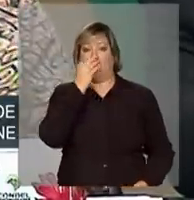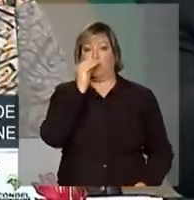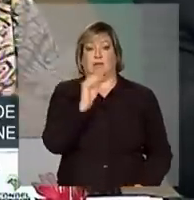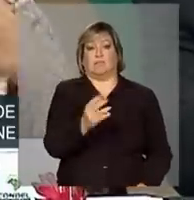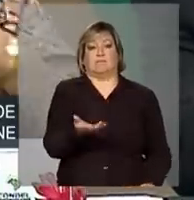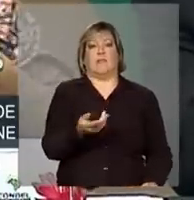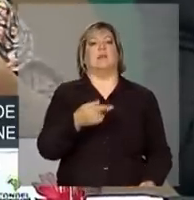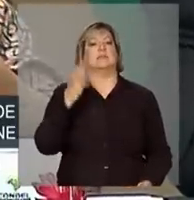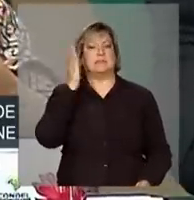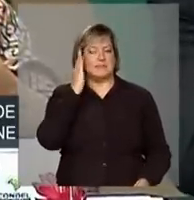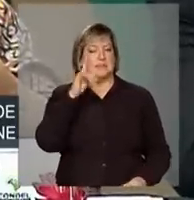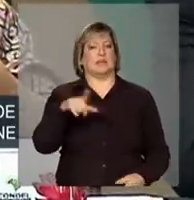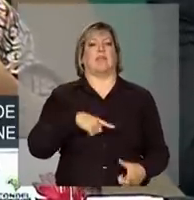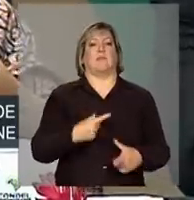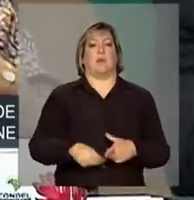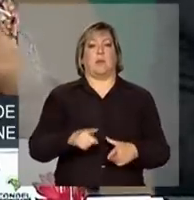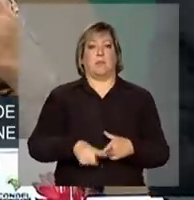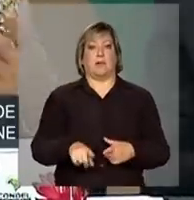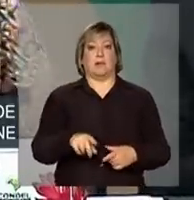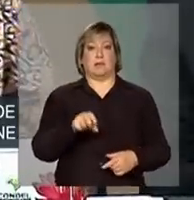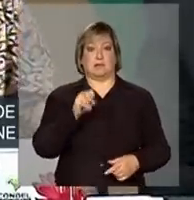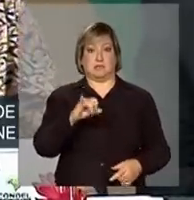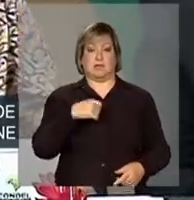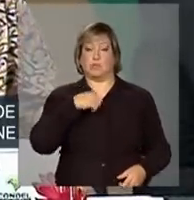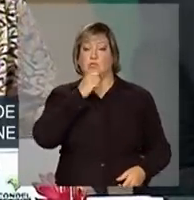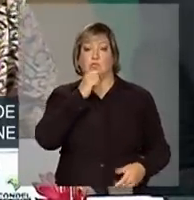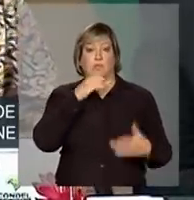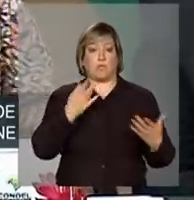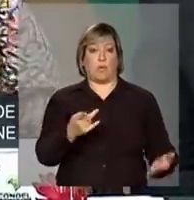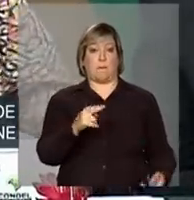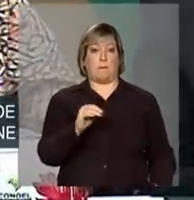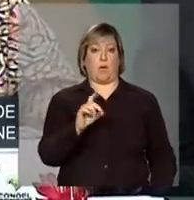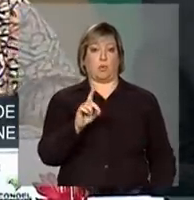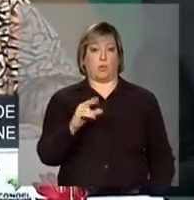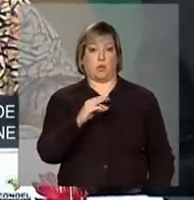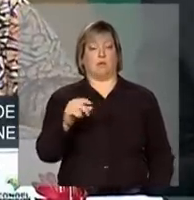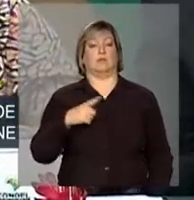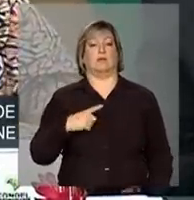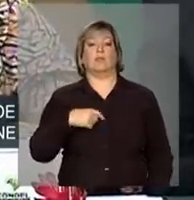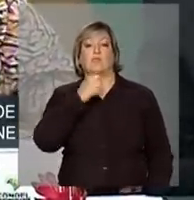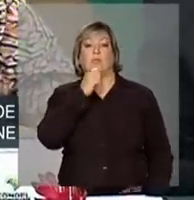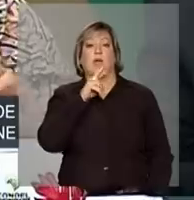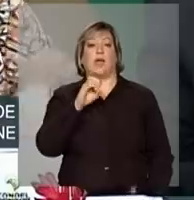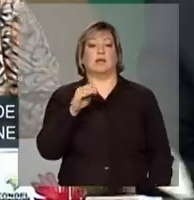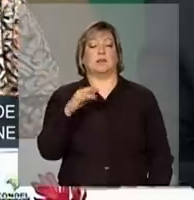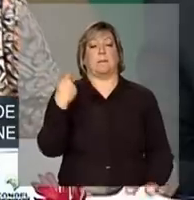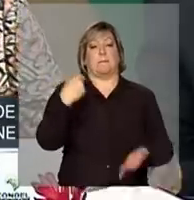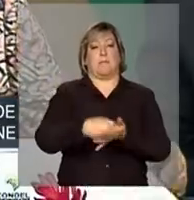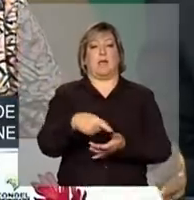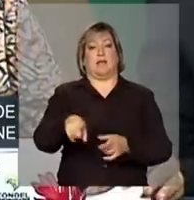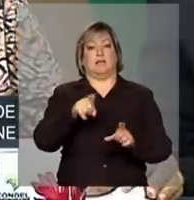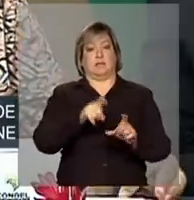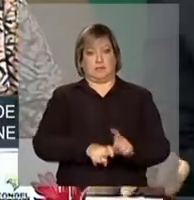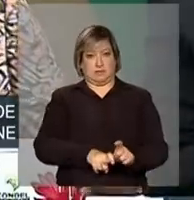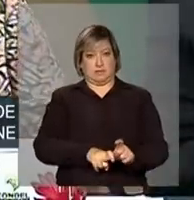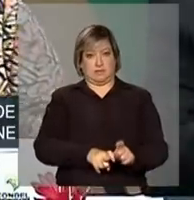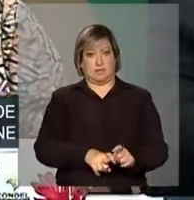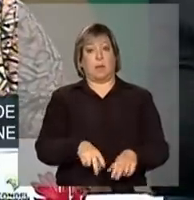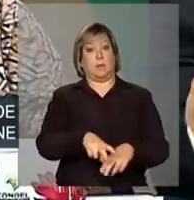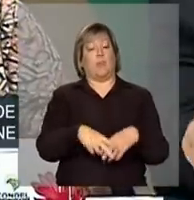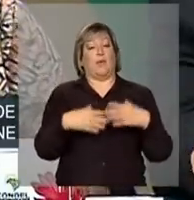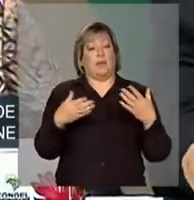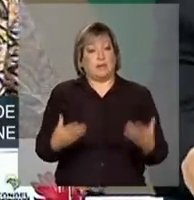problemas. Se você não tem produção, você não tem receita para pagar a sua dívida. Por essa razão, nós